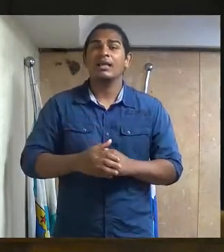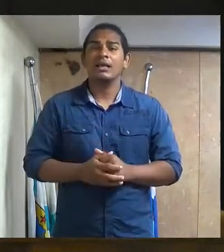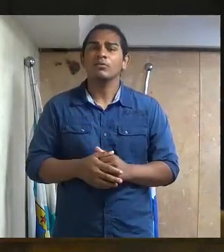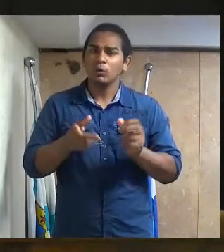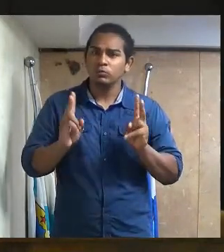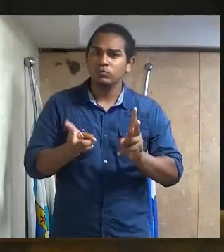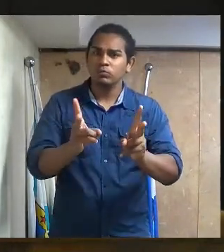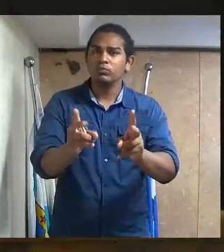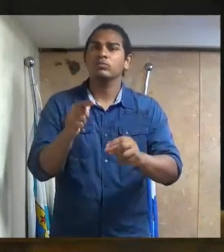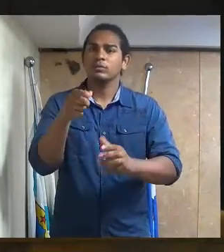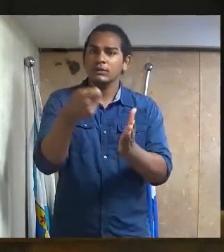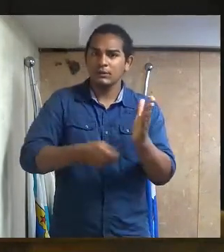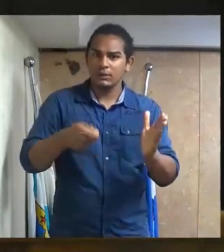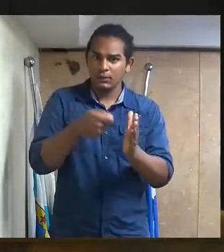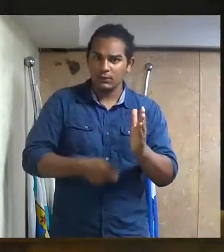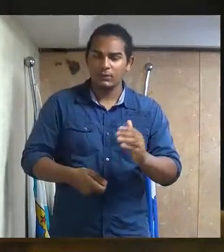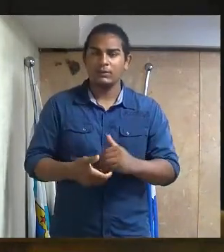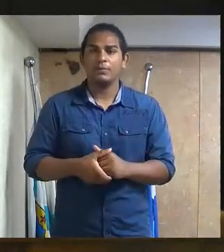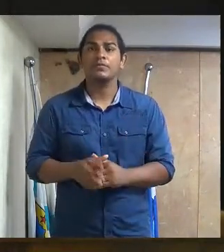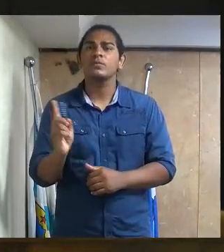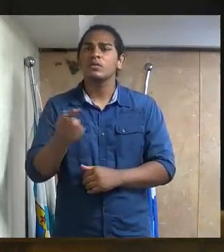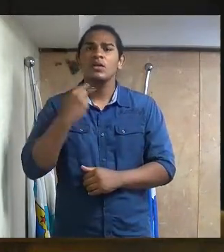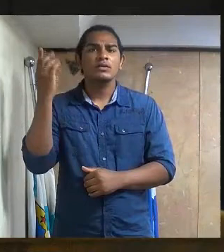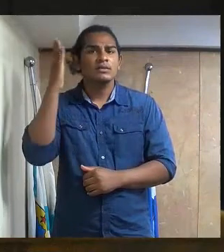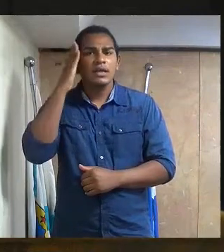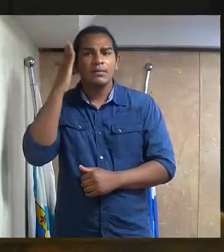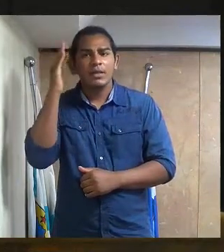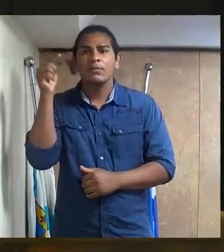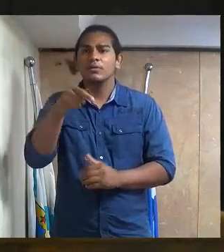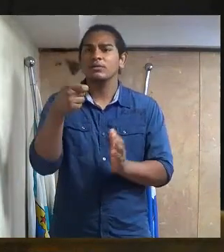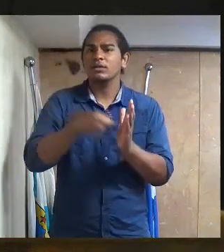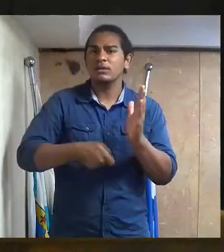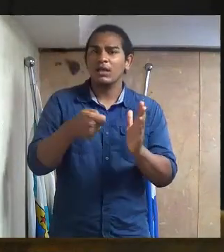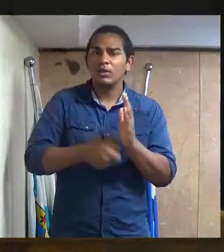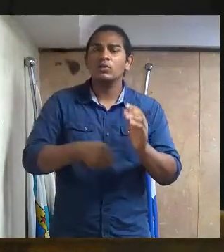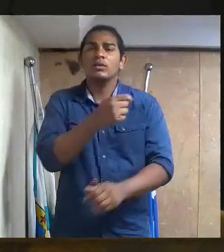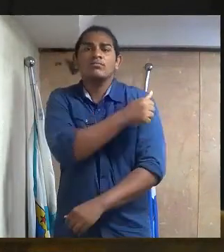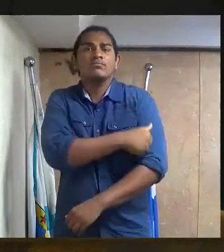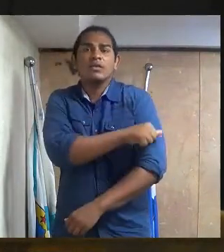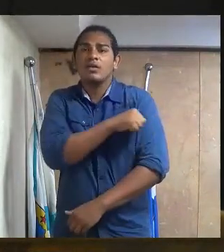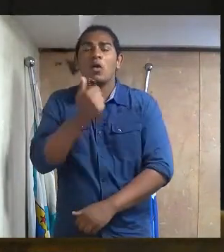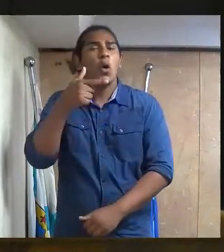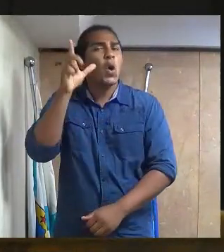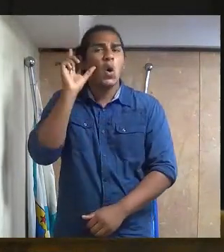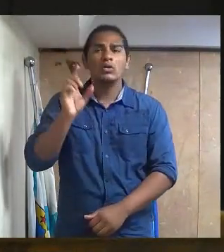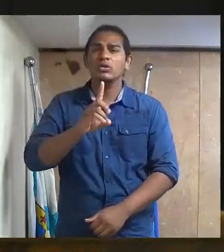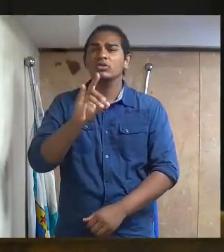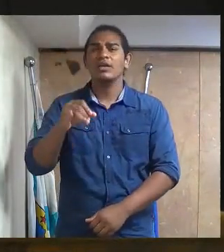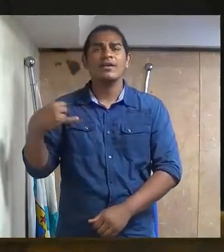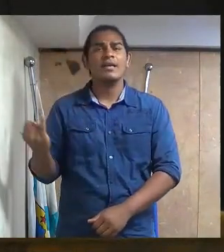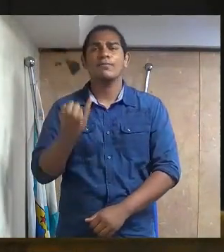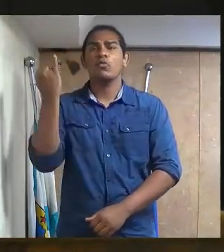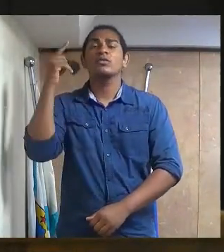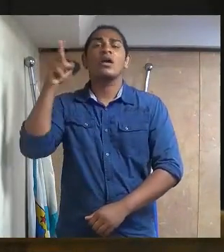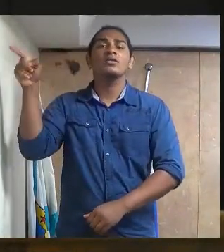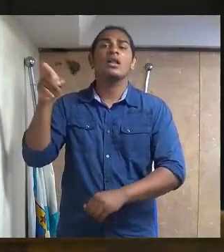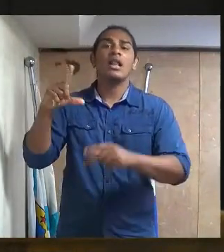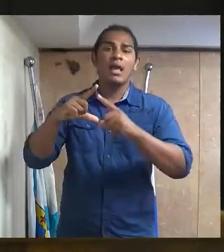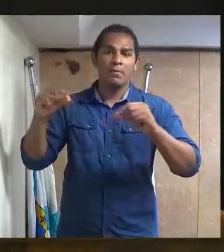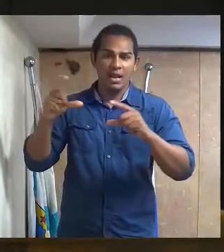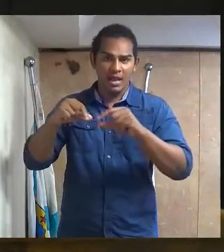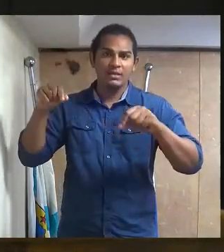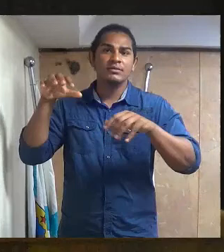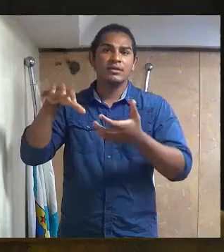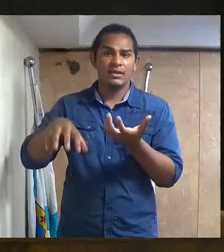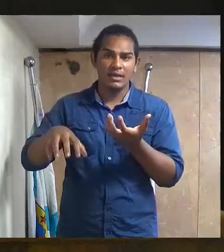continuidade dessa luta. Nós sabemos que essa luta da enfermagem ontem foi um dia muito importante lá em Brasília. Nós